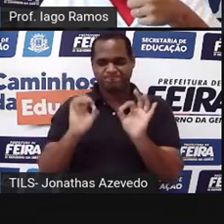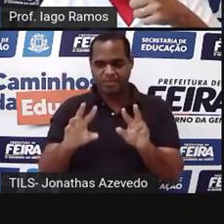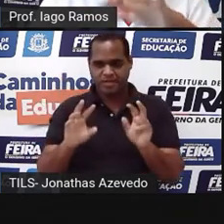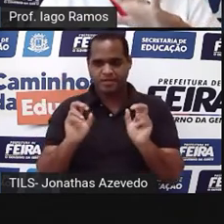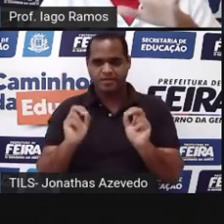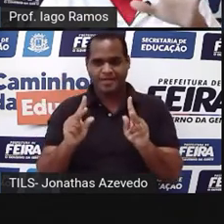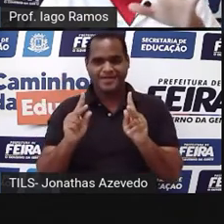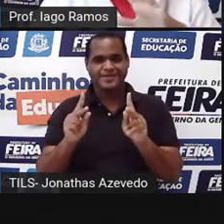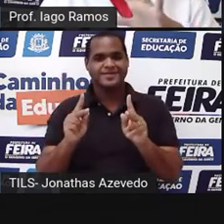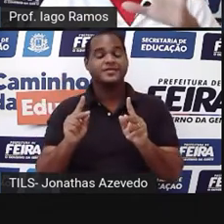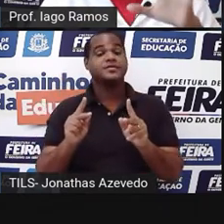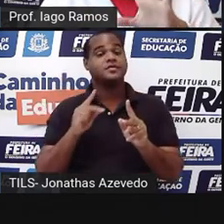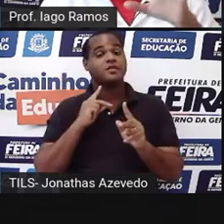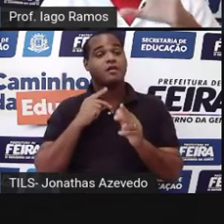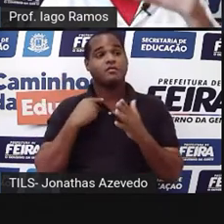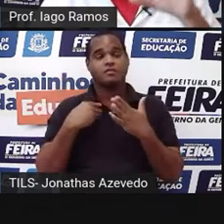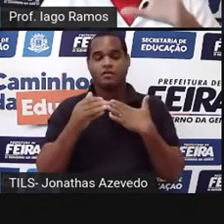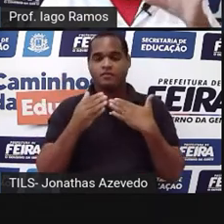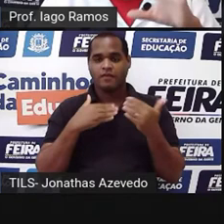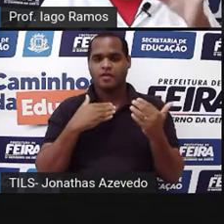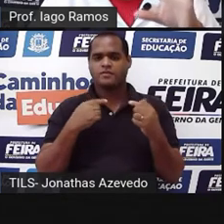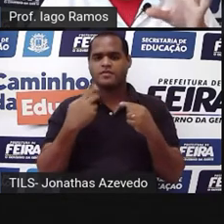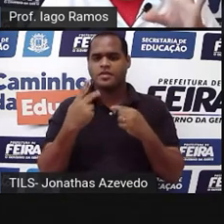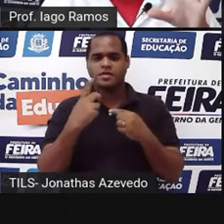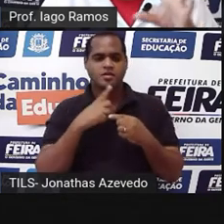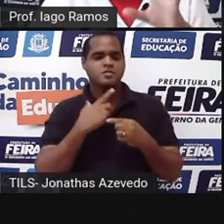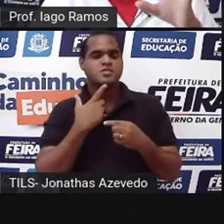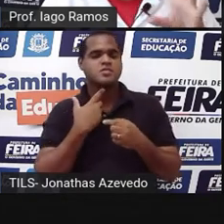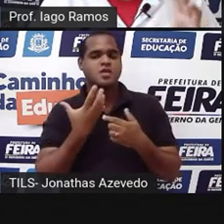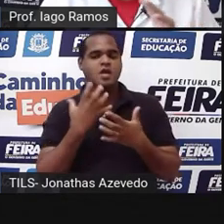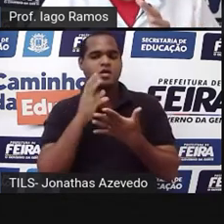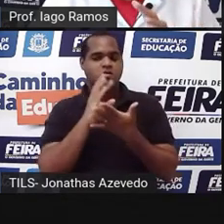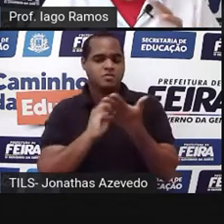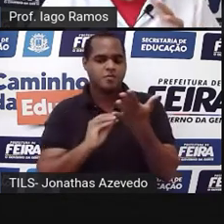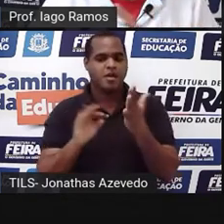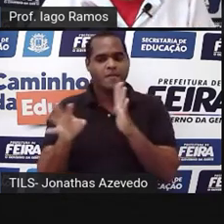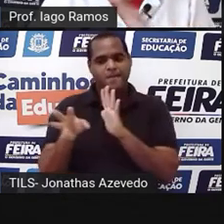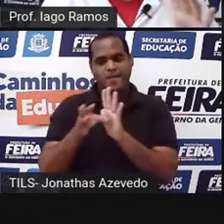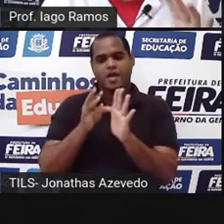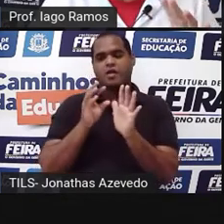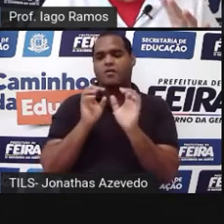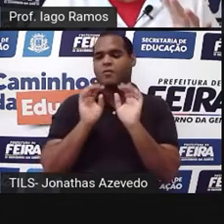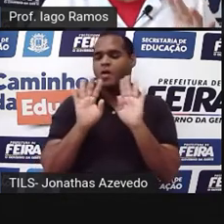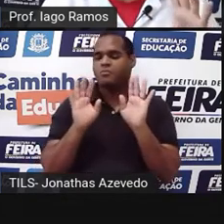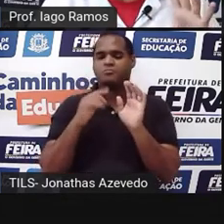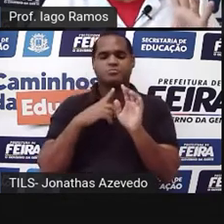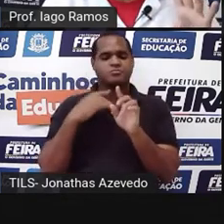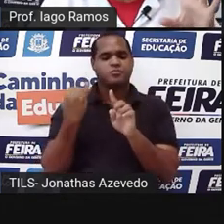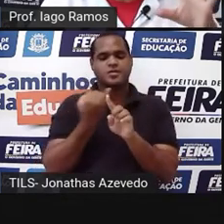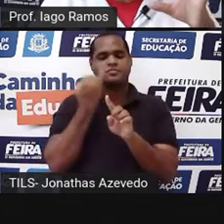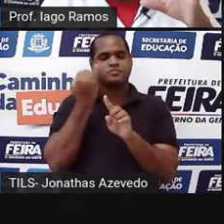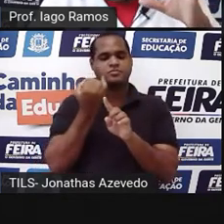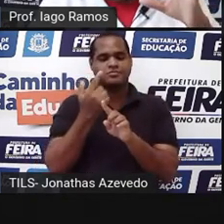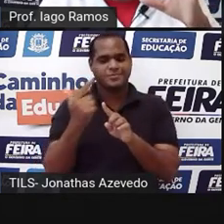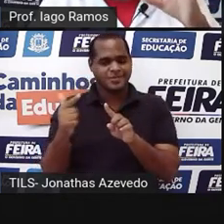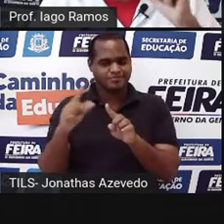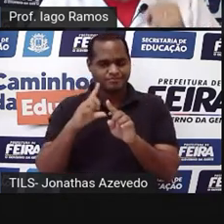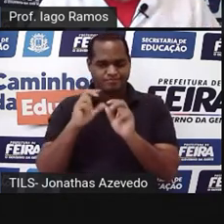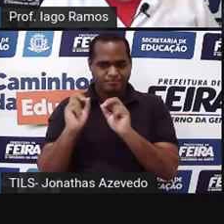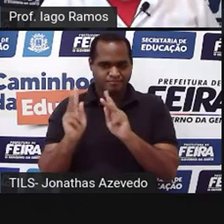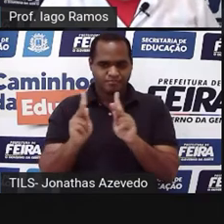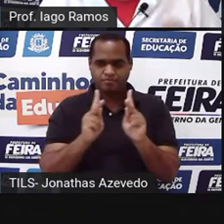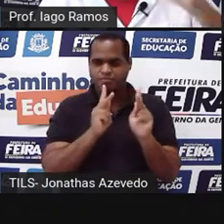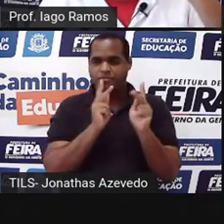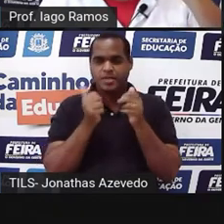Beleza? Tanto faz aí o que você quer escolher como modelo ou como imitação. Não importa. Tá? Mas